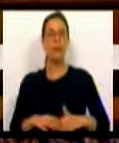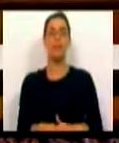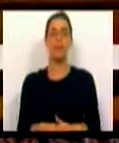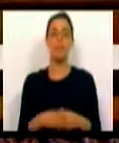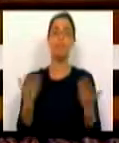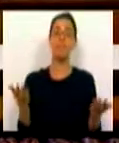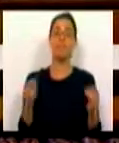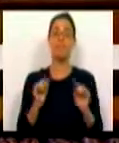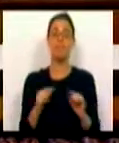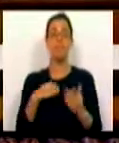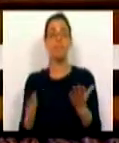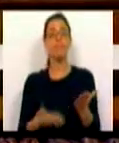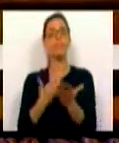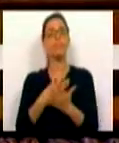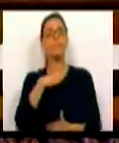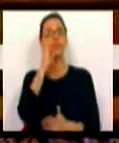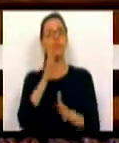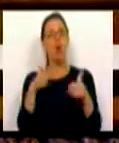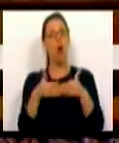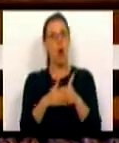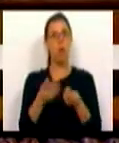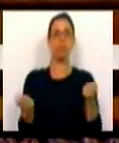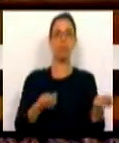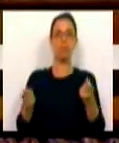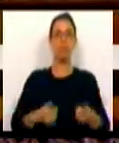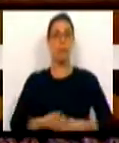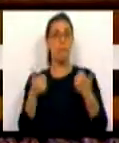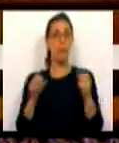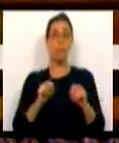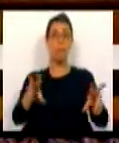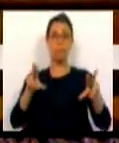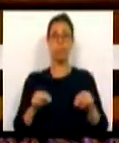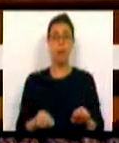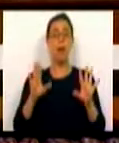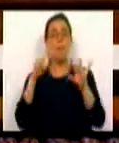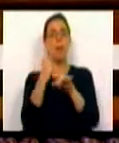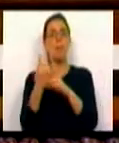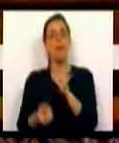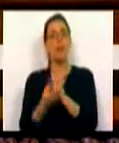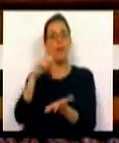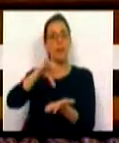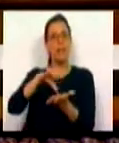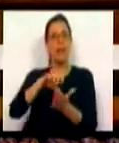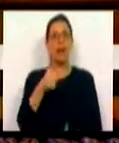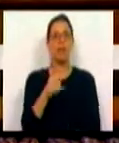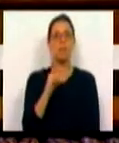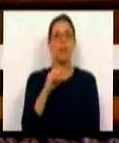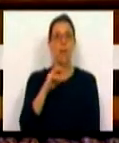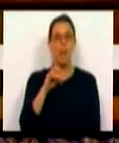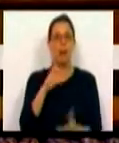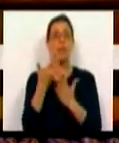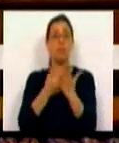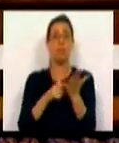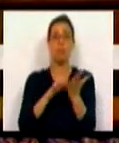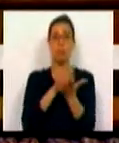E, para isso, propomos, como já disse, ordenar e gerir é a melhor forma de limpar, mas também criar centrais de biomassa. O diploma já